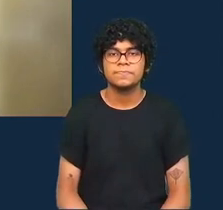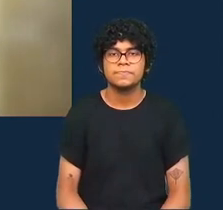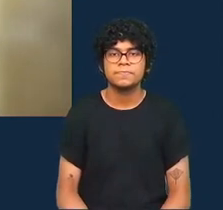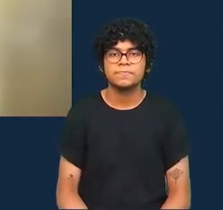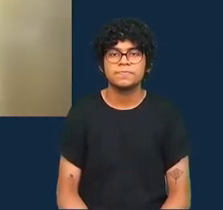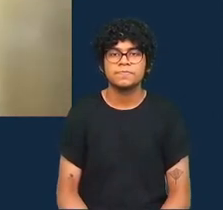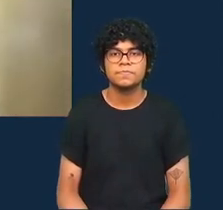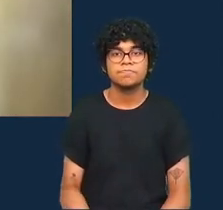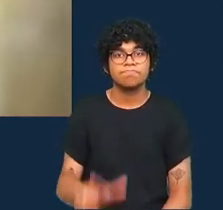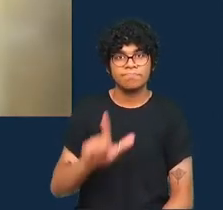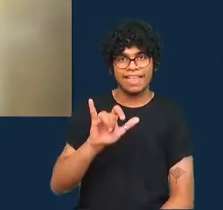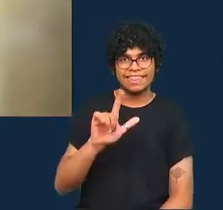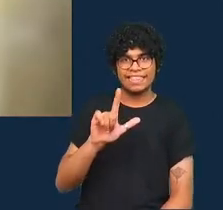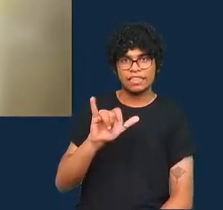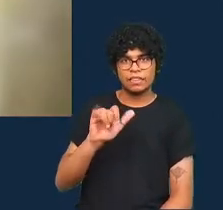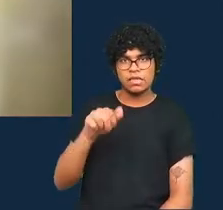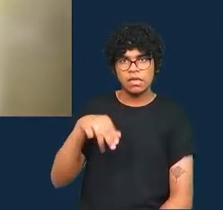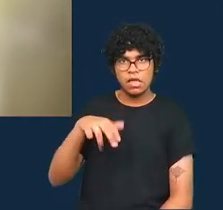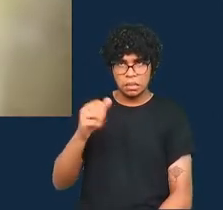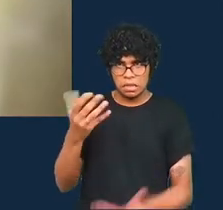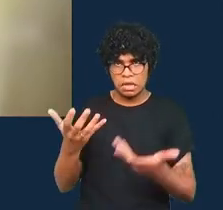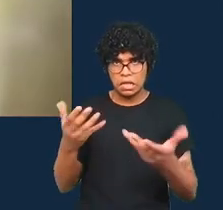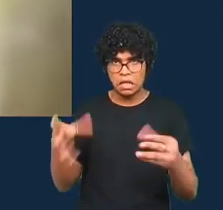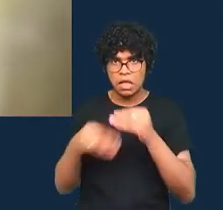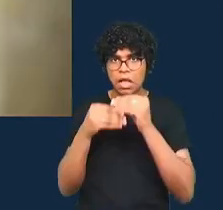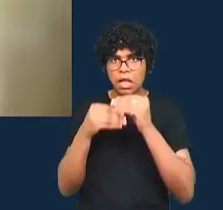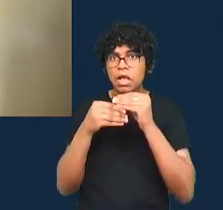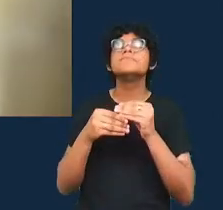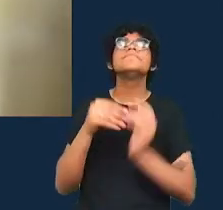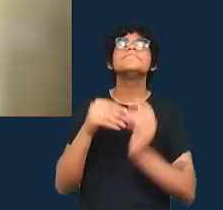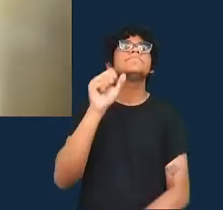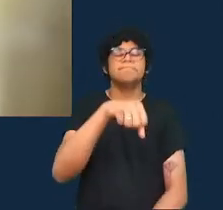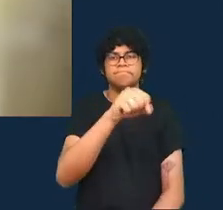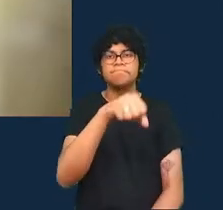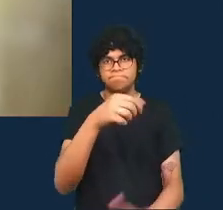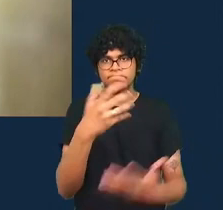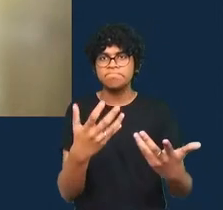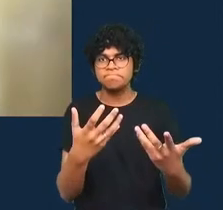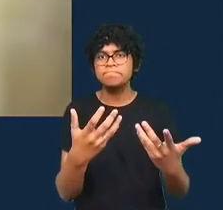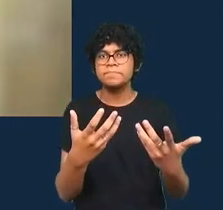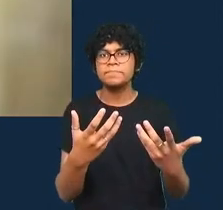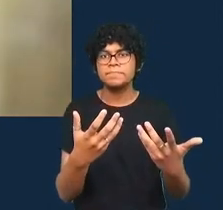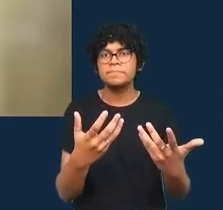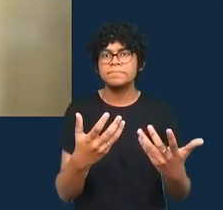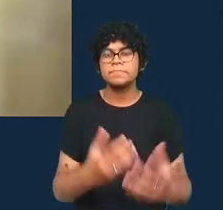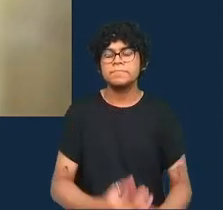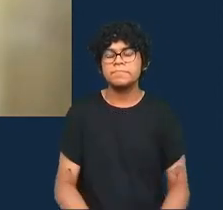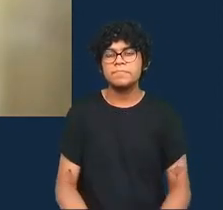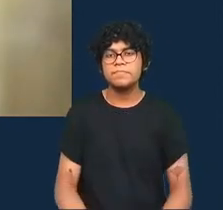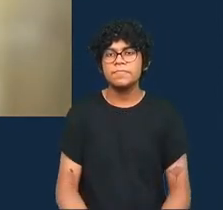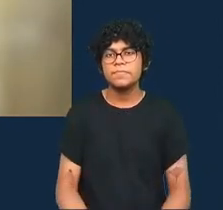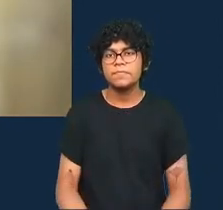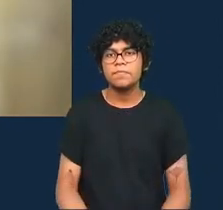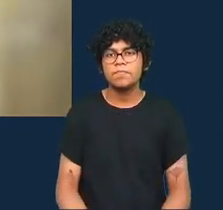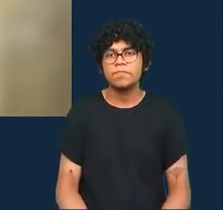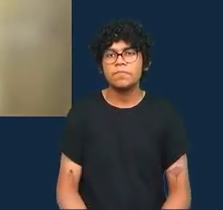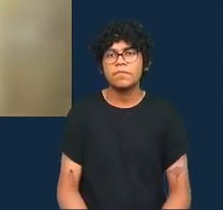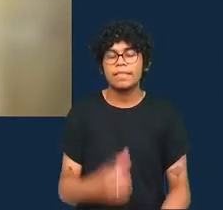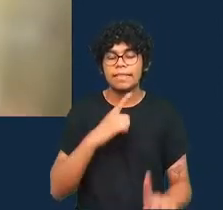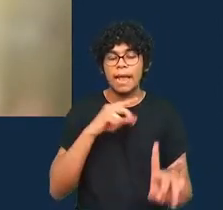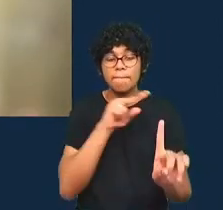Liriana você gostaria de acrescentar alguma coisa à discussão sim eu vou oferecer mais um ângulo